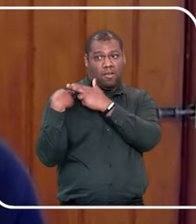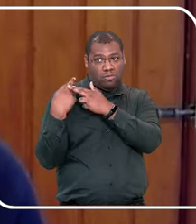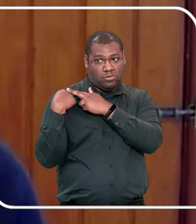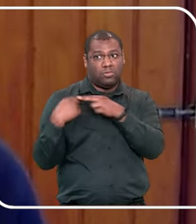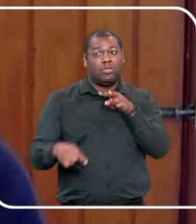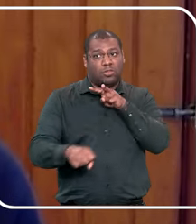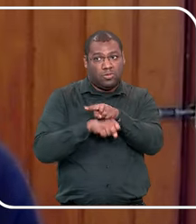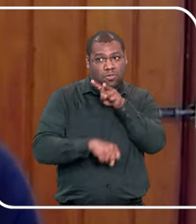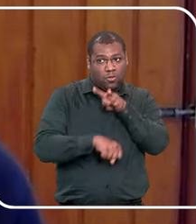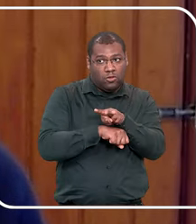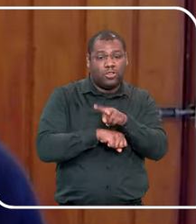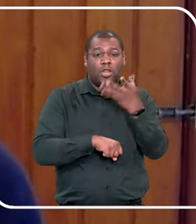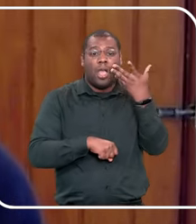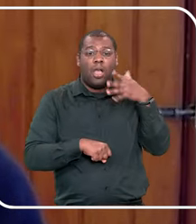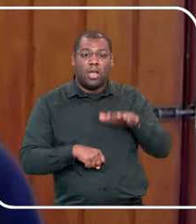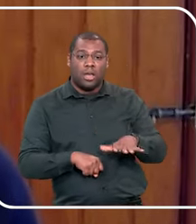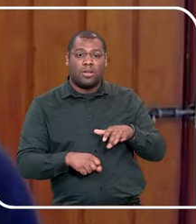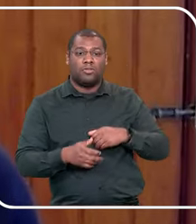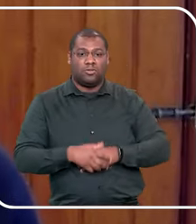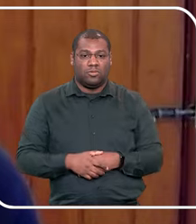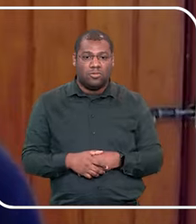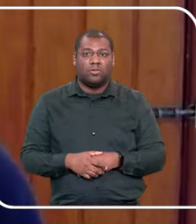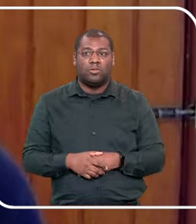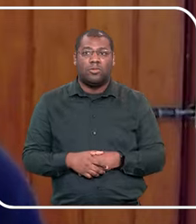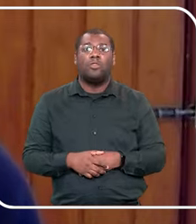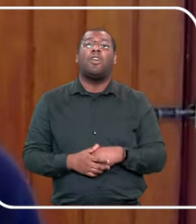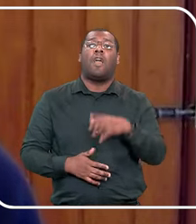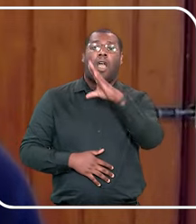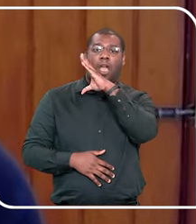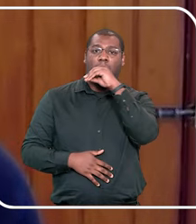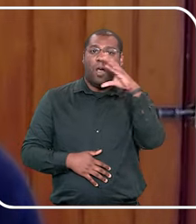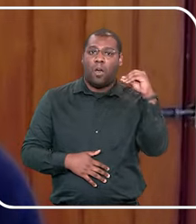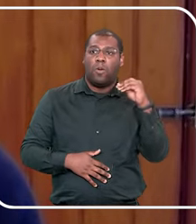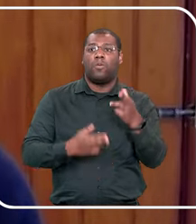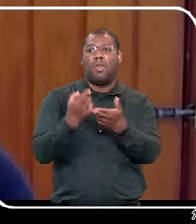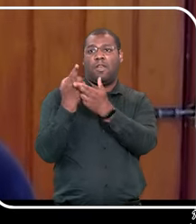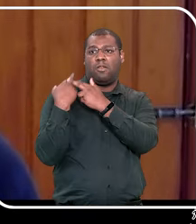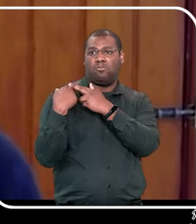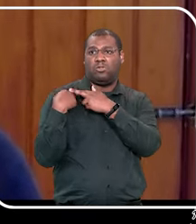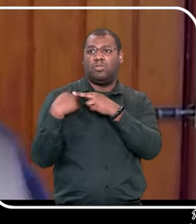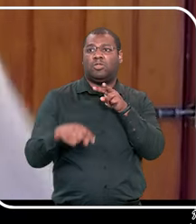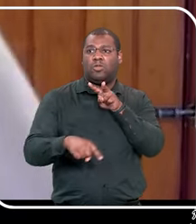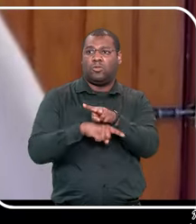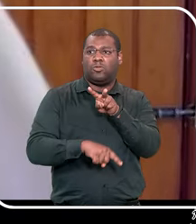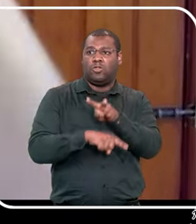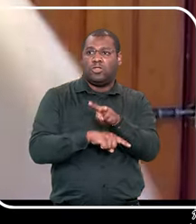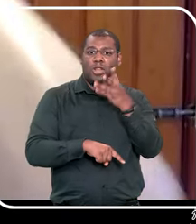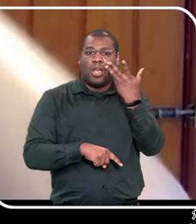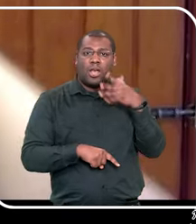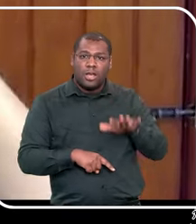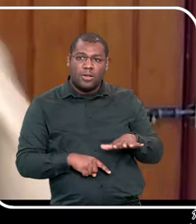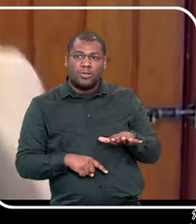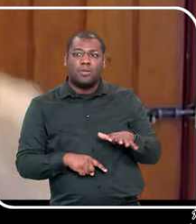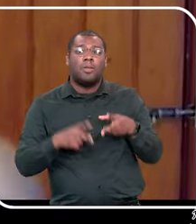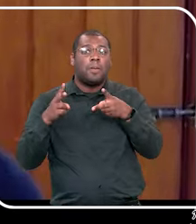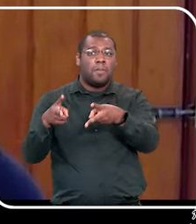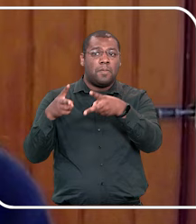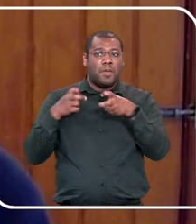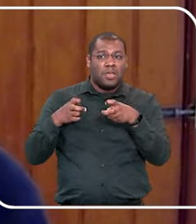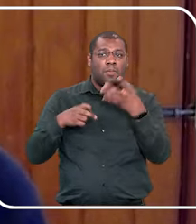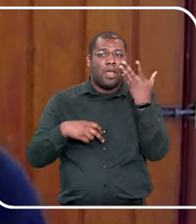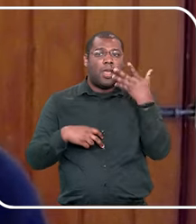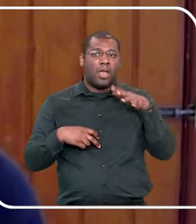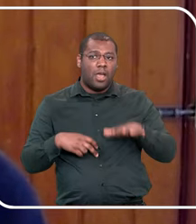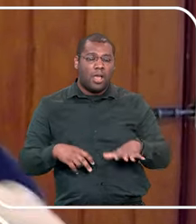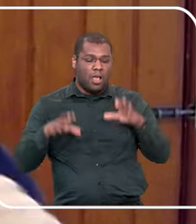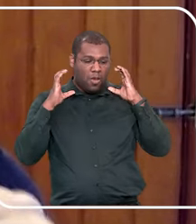E aí eu já começo dando bastante spoiler, assim, a nossa responsabilidade de proteger é prestar atenção no comportamento das